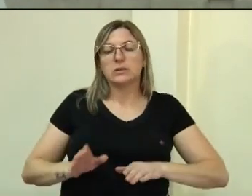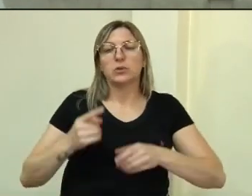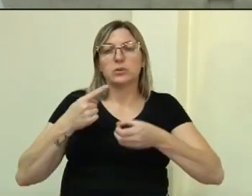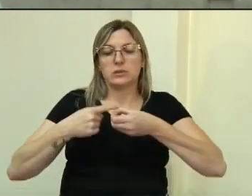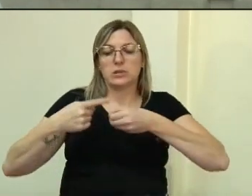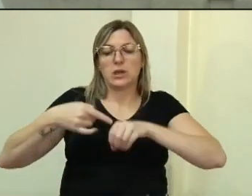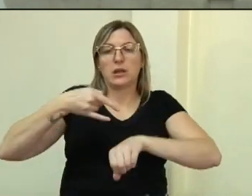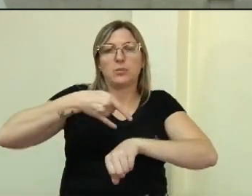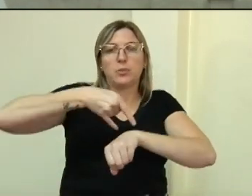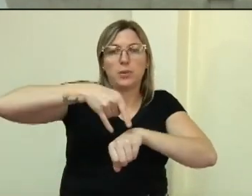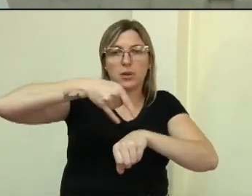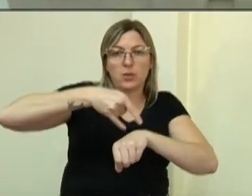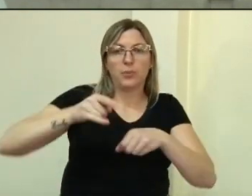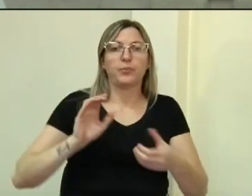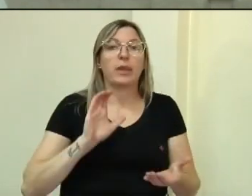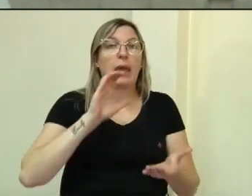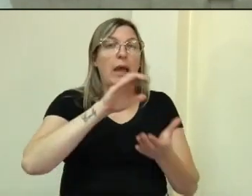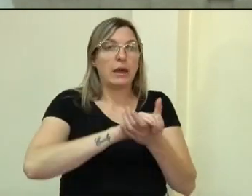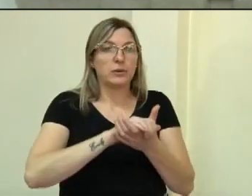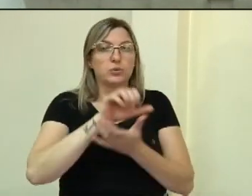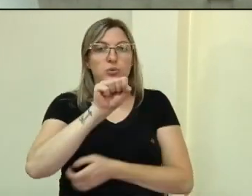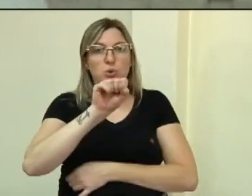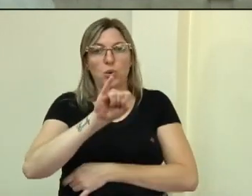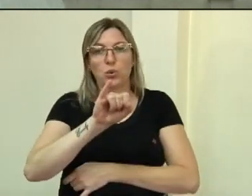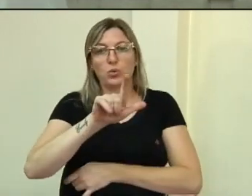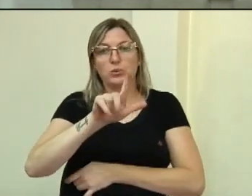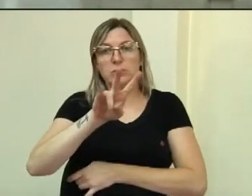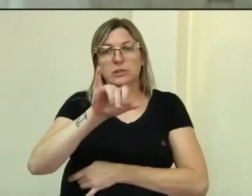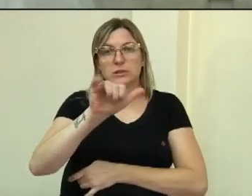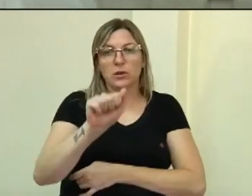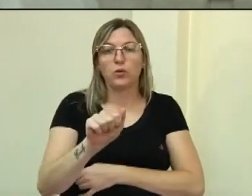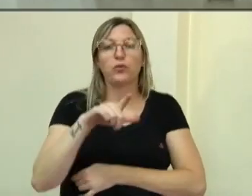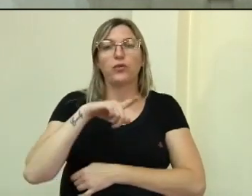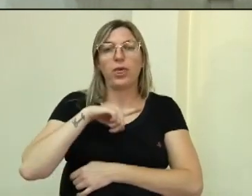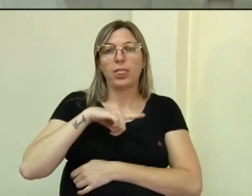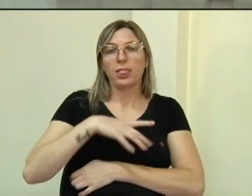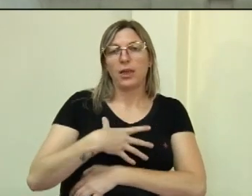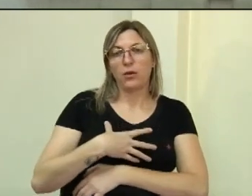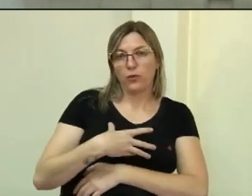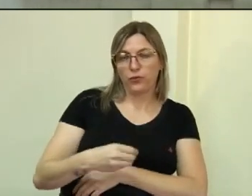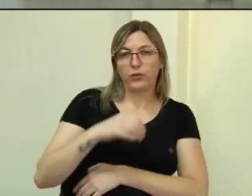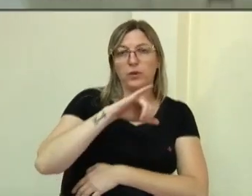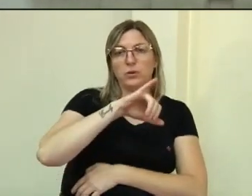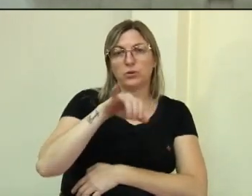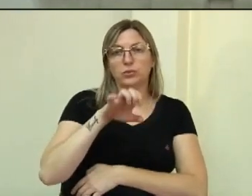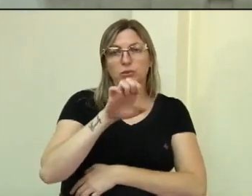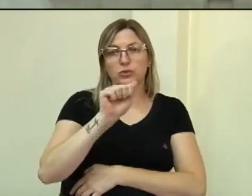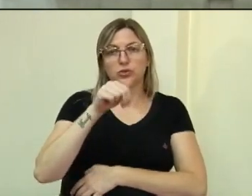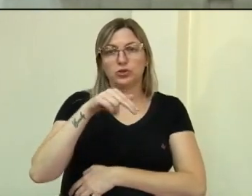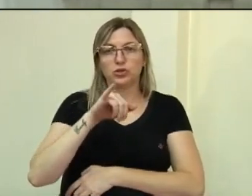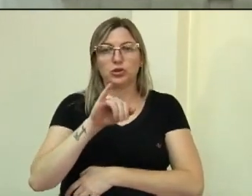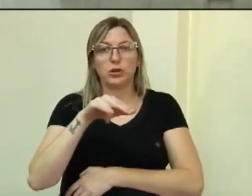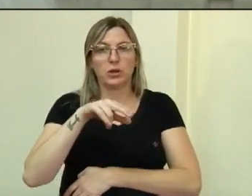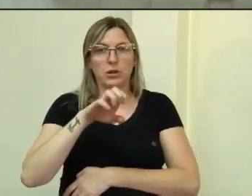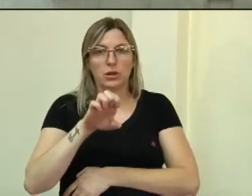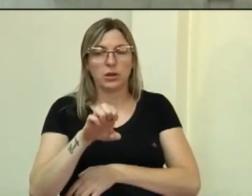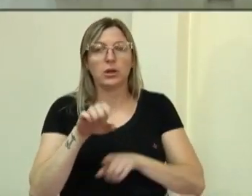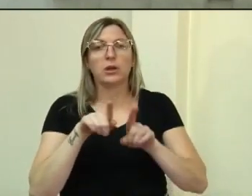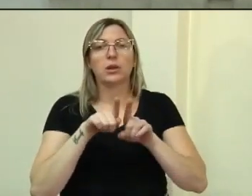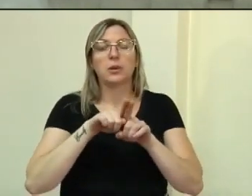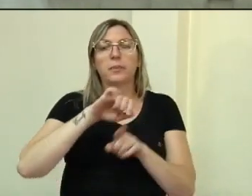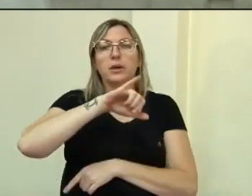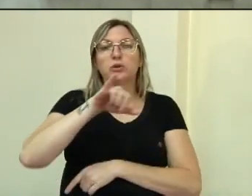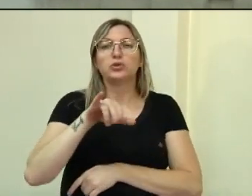foi casado com a Silvia e teve como filhos a Giannini, a Juliana e o João